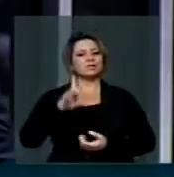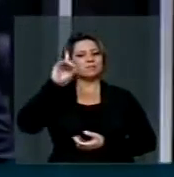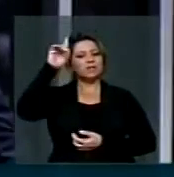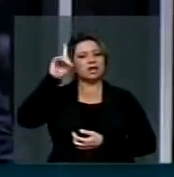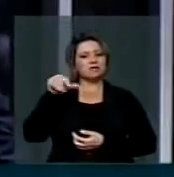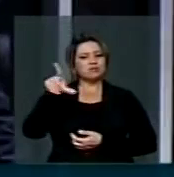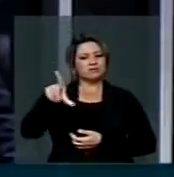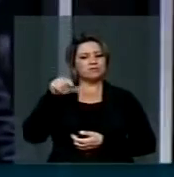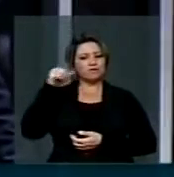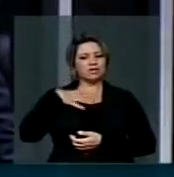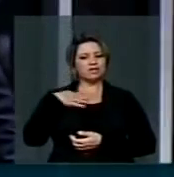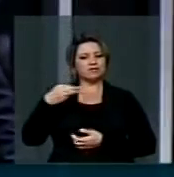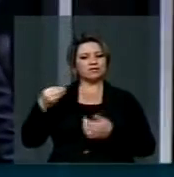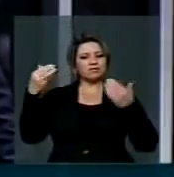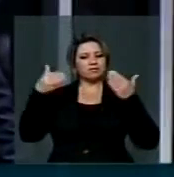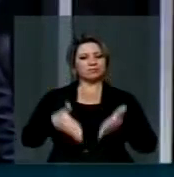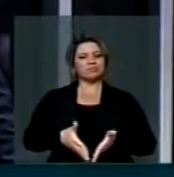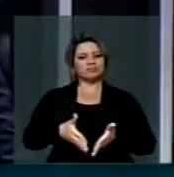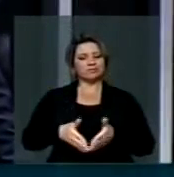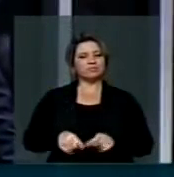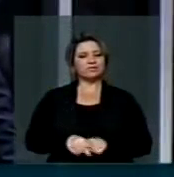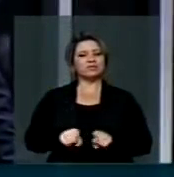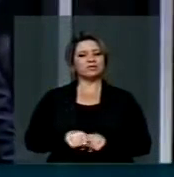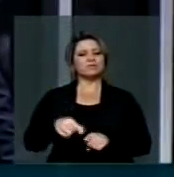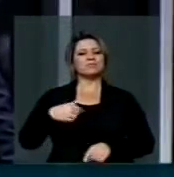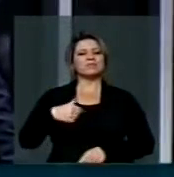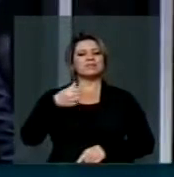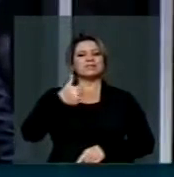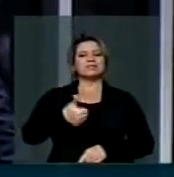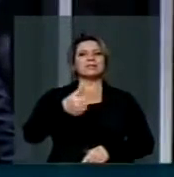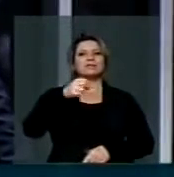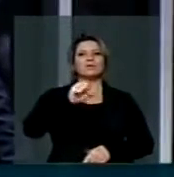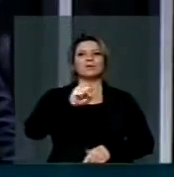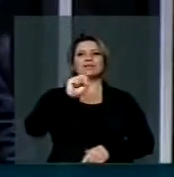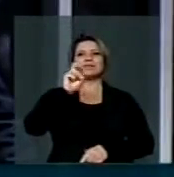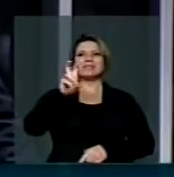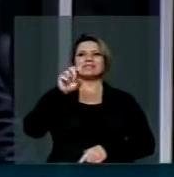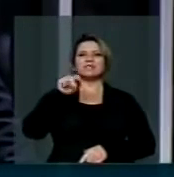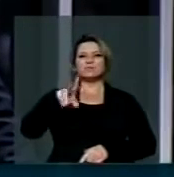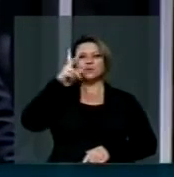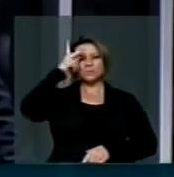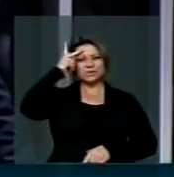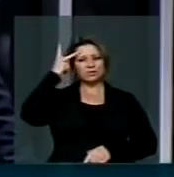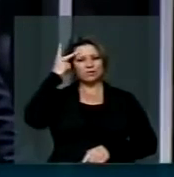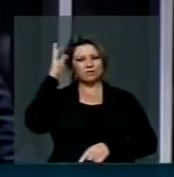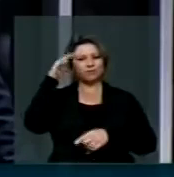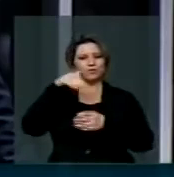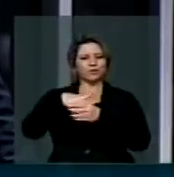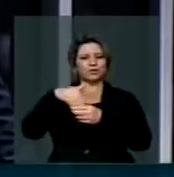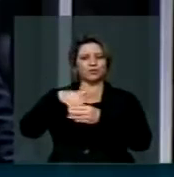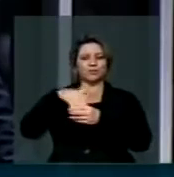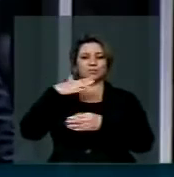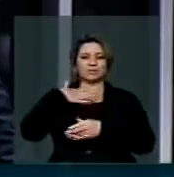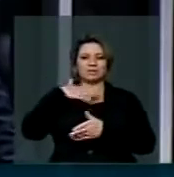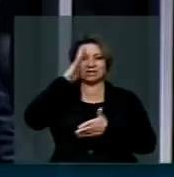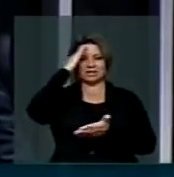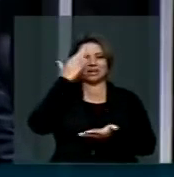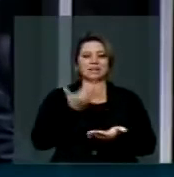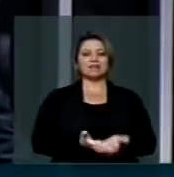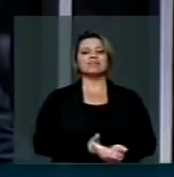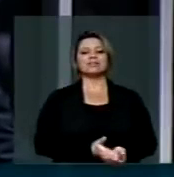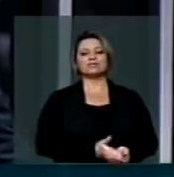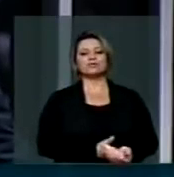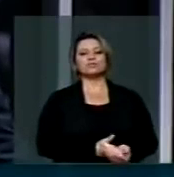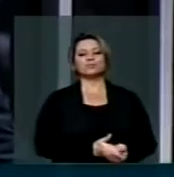em primeiro lugar, e por 185.870 irmãos do meu Estado, que acreditavam,